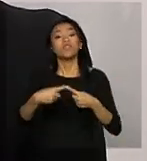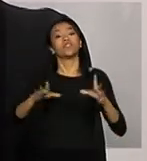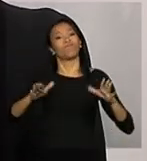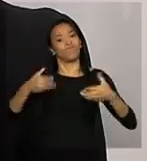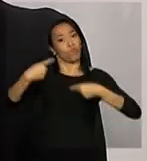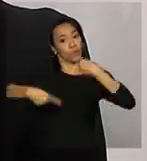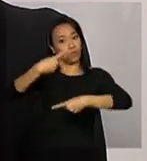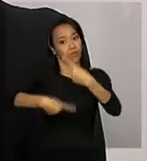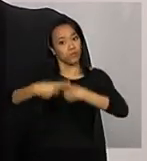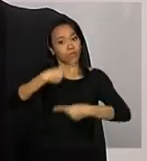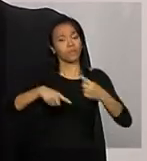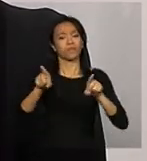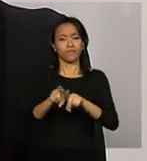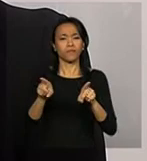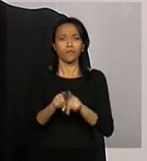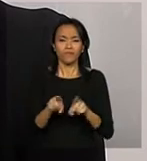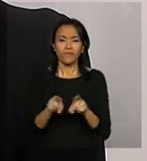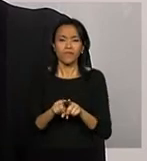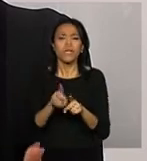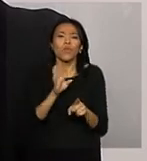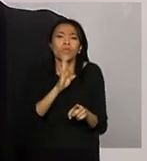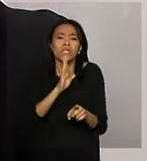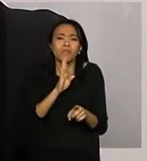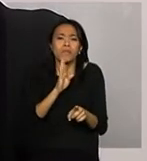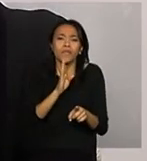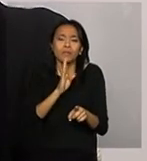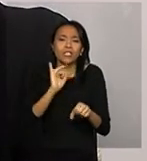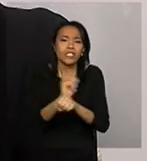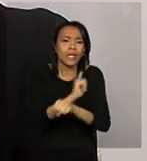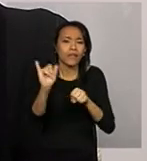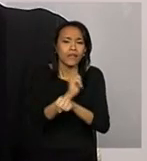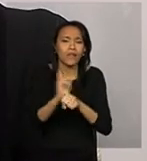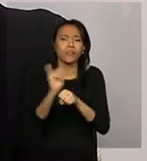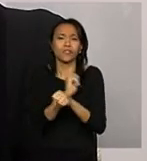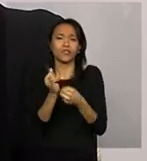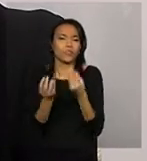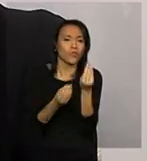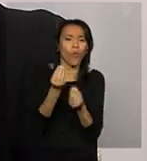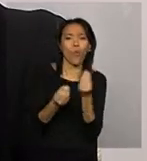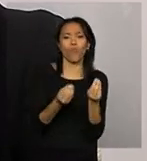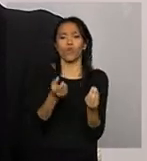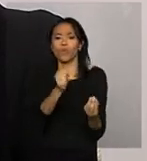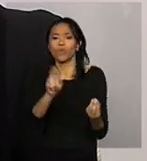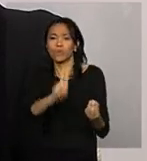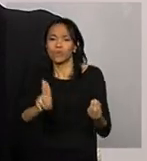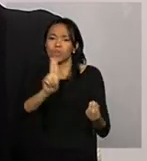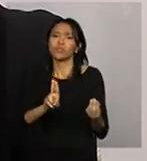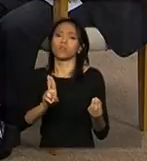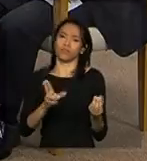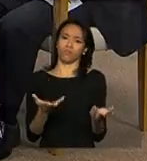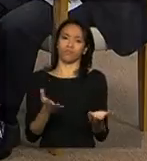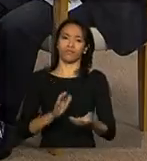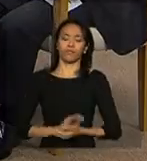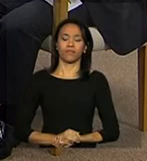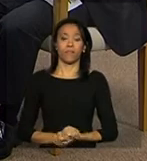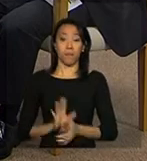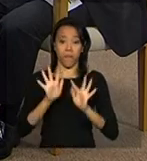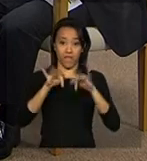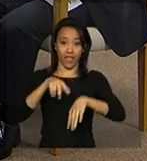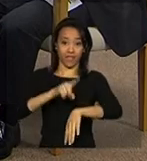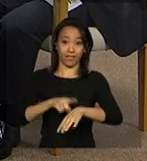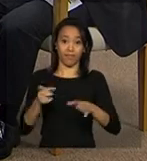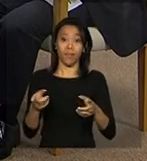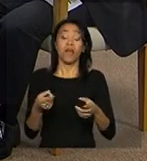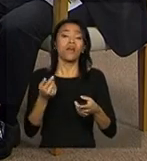mas certamente também de um modo técnico com razões suficientes para tal. Antônio, para encerrar esse bloco, você